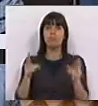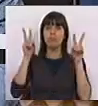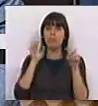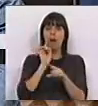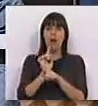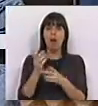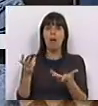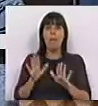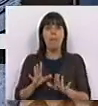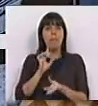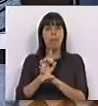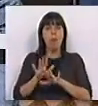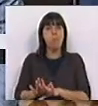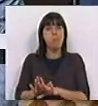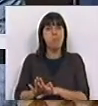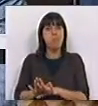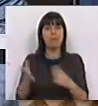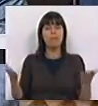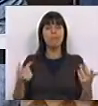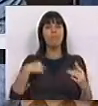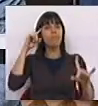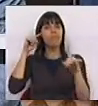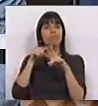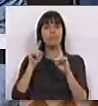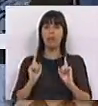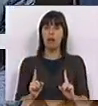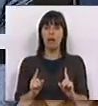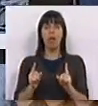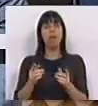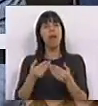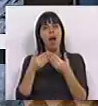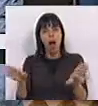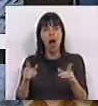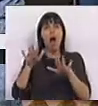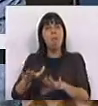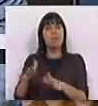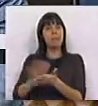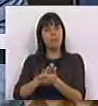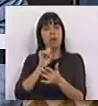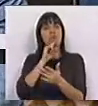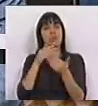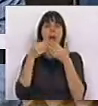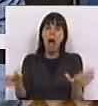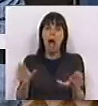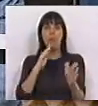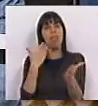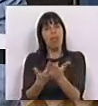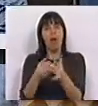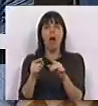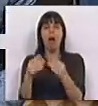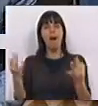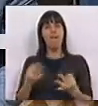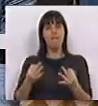matéria está também congelada. O nosso objetivo é descongelar essa possibilidade e, portanto, haver